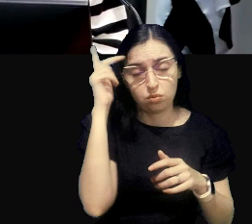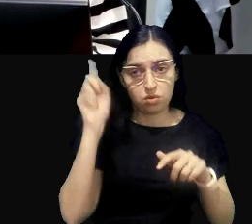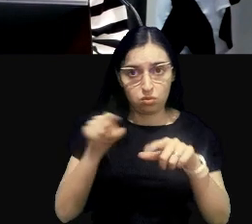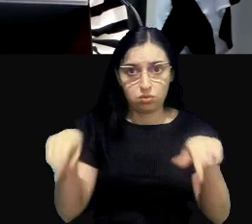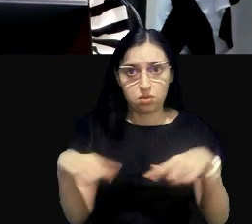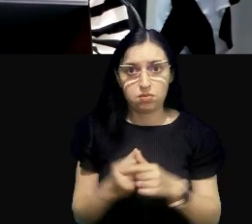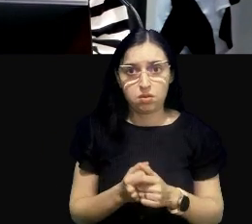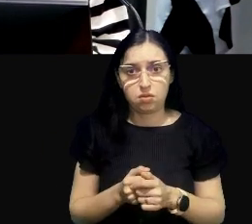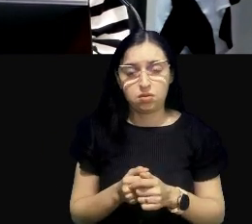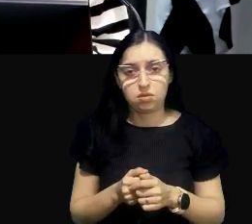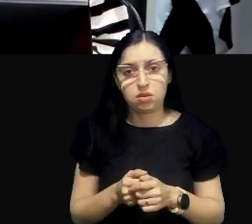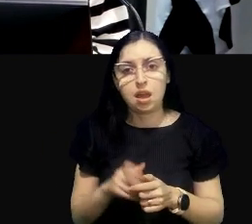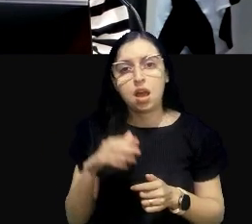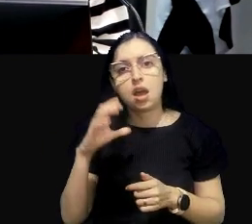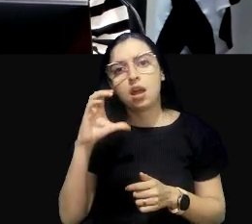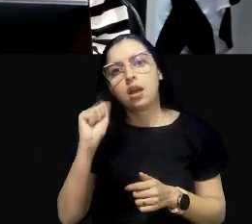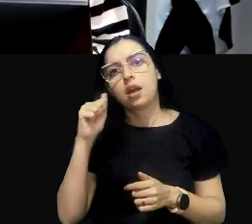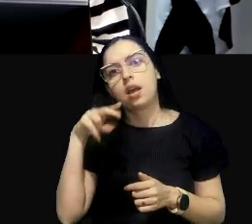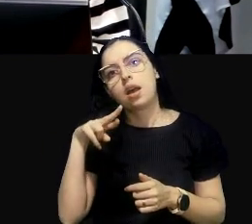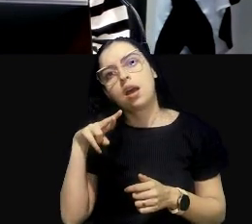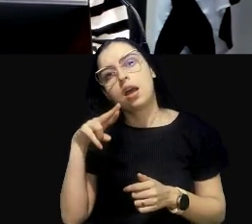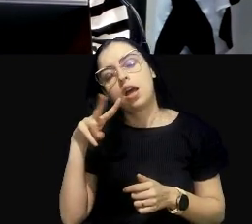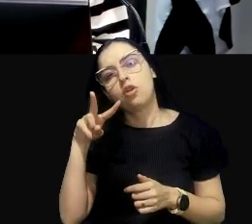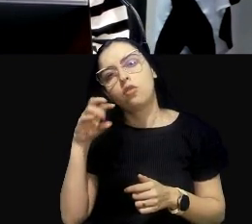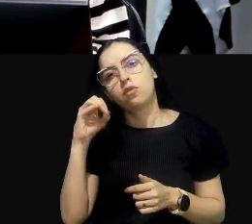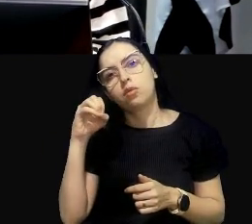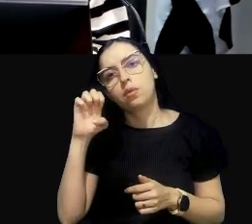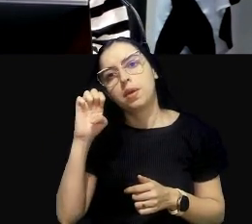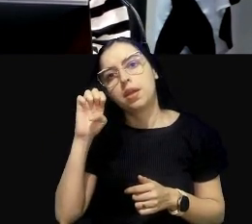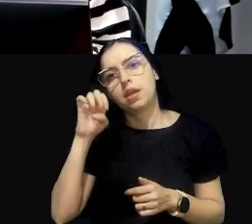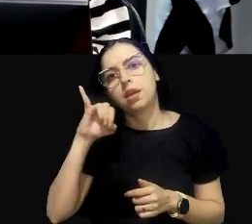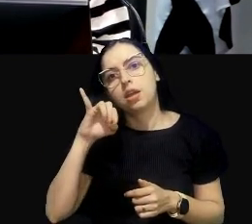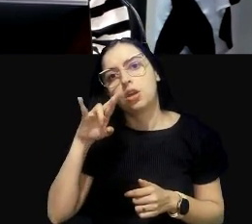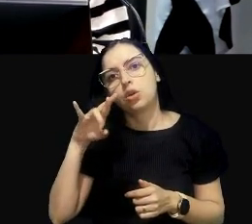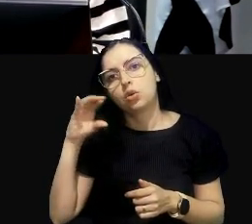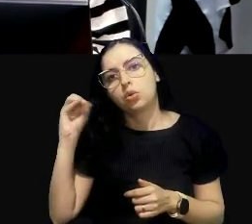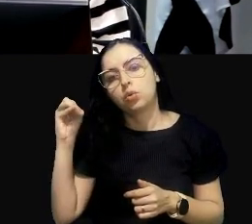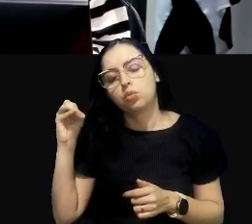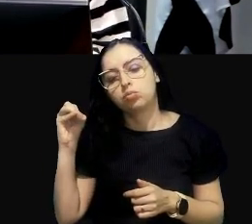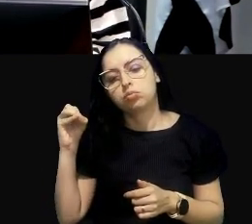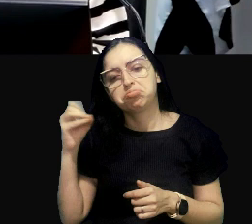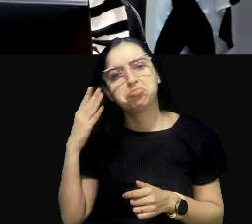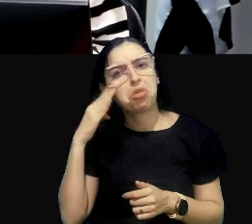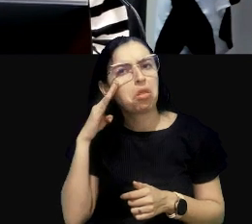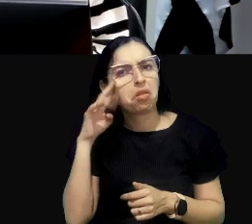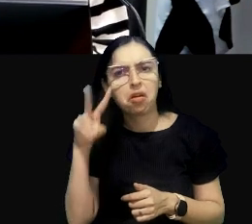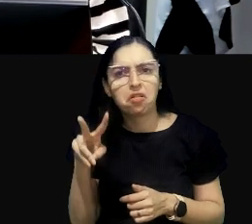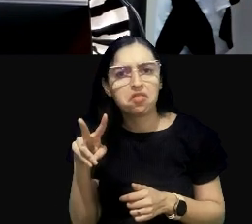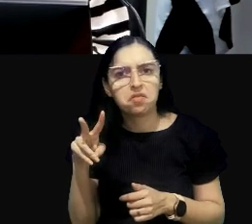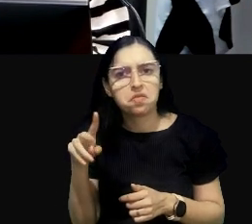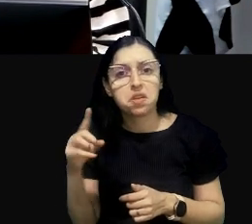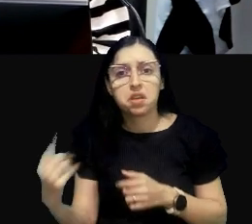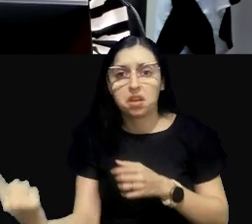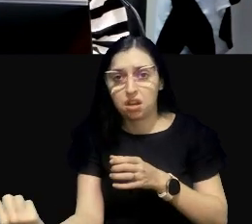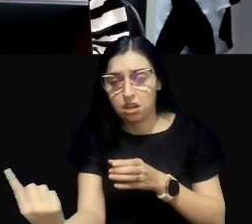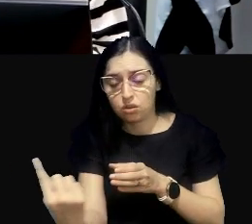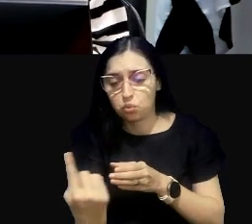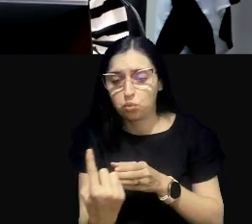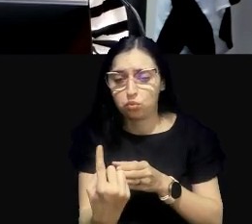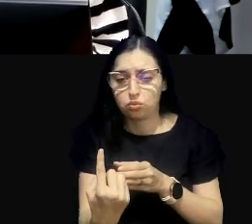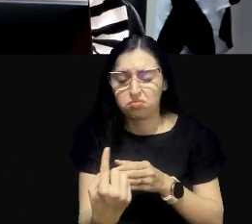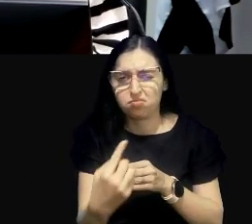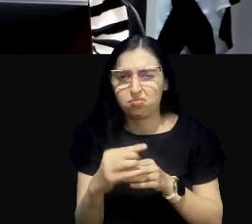carvoeiro. E eu não me dei conta que ele entrou e ele estava diante de mim, uns três